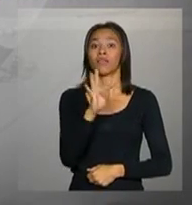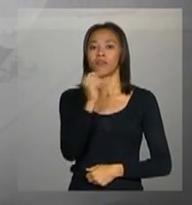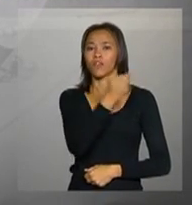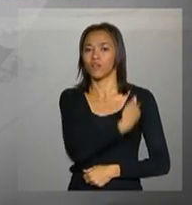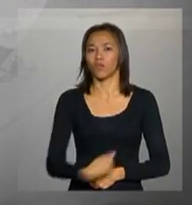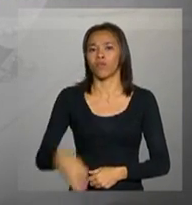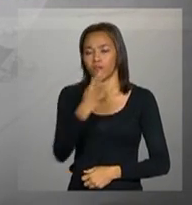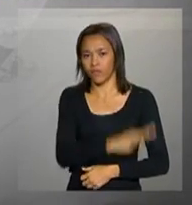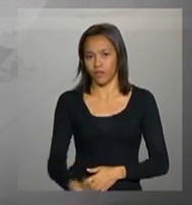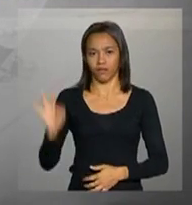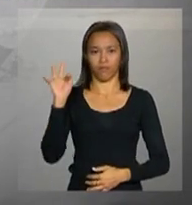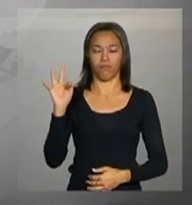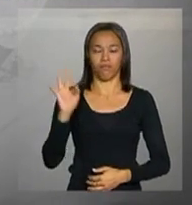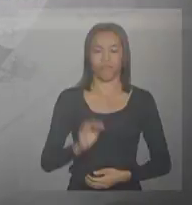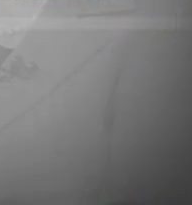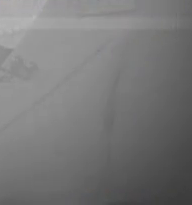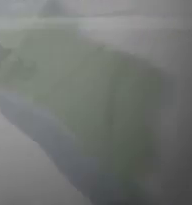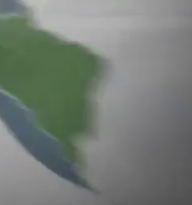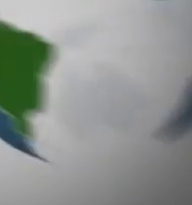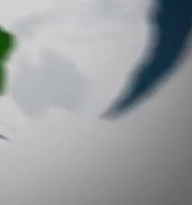a TV do Governo Federal.